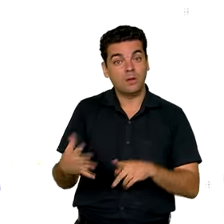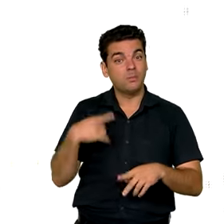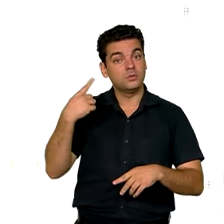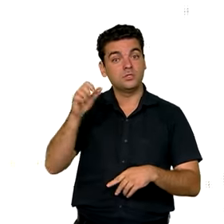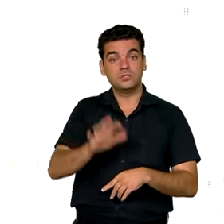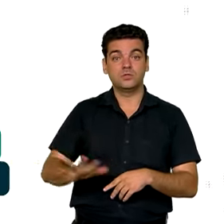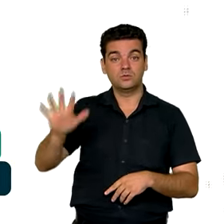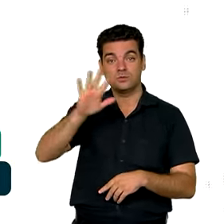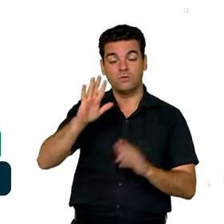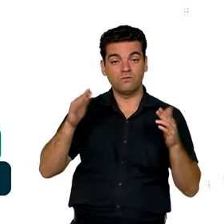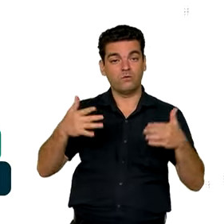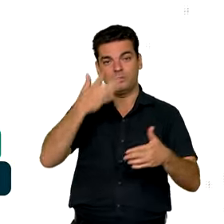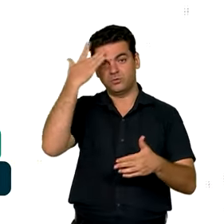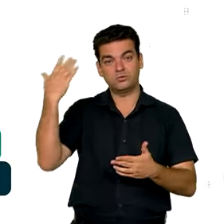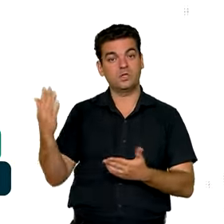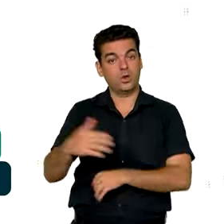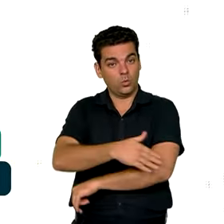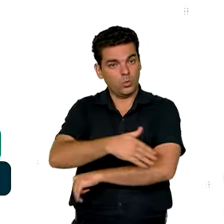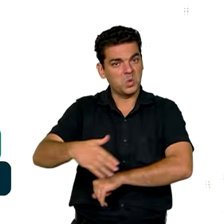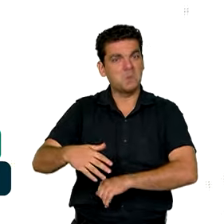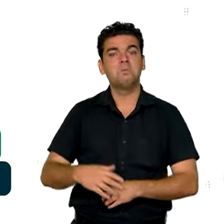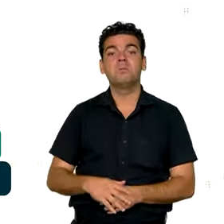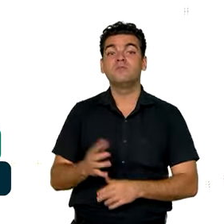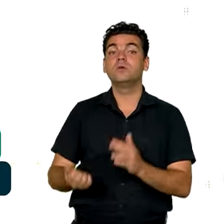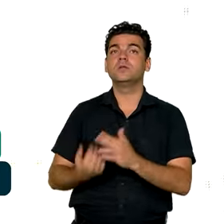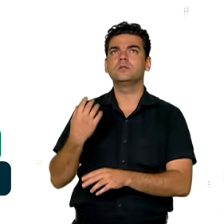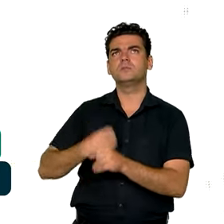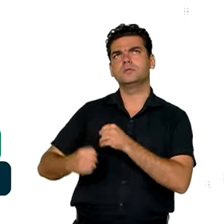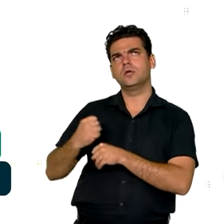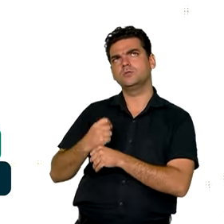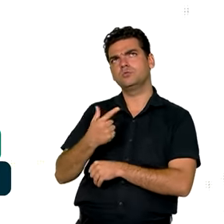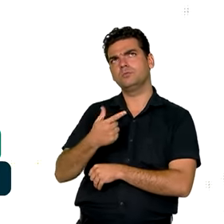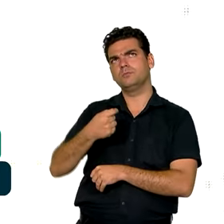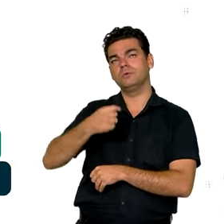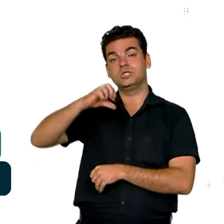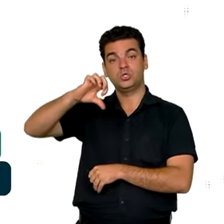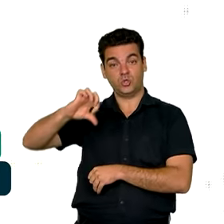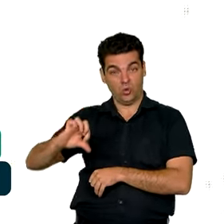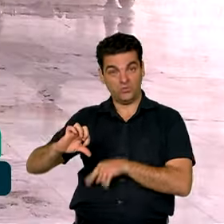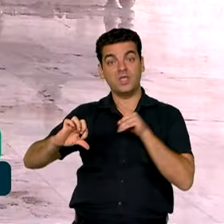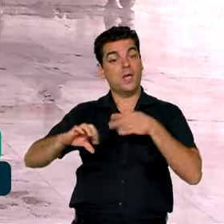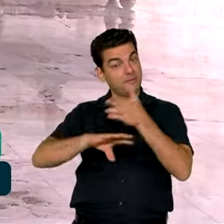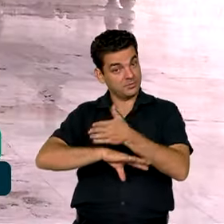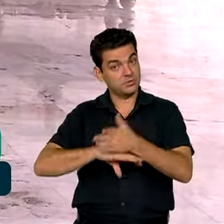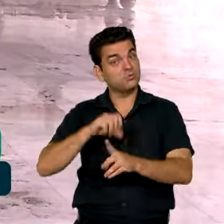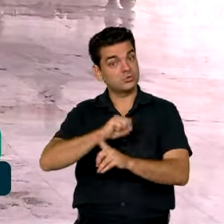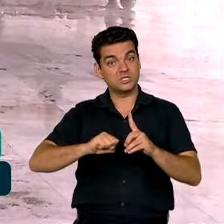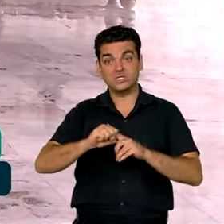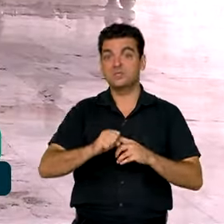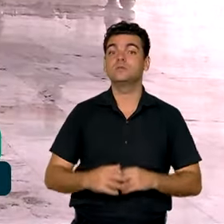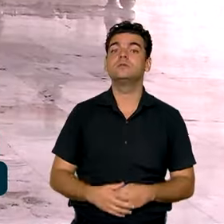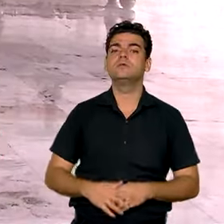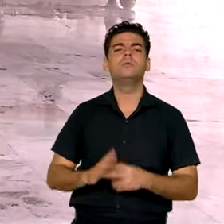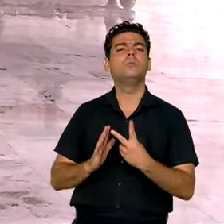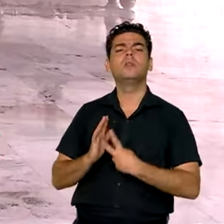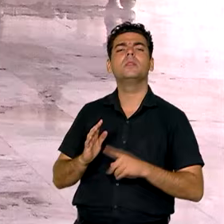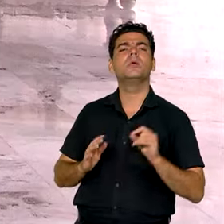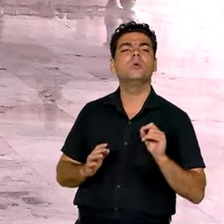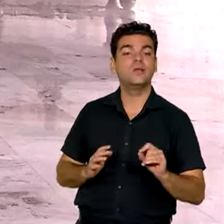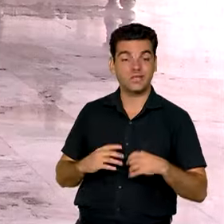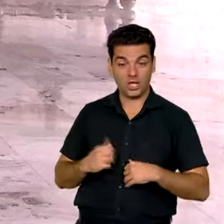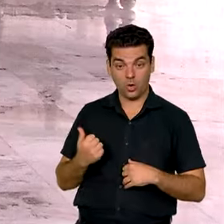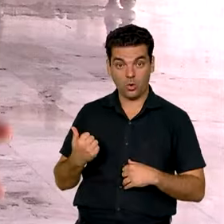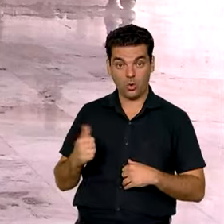política nacional para a população em situação de rua, criada em 2009 de forma participativa. O plano envolve 11